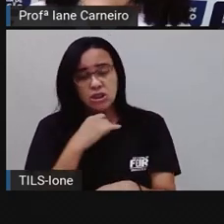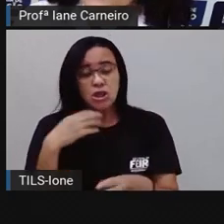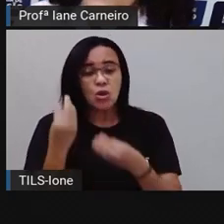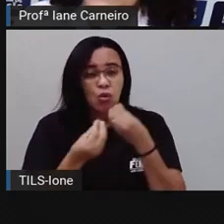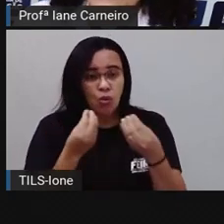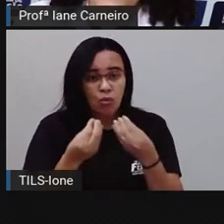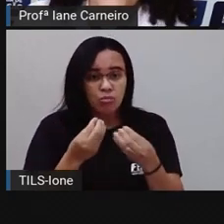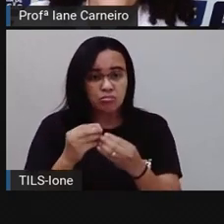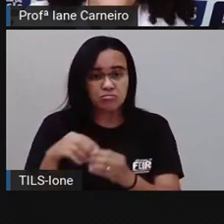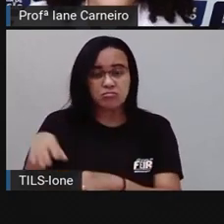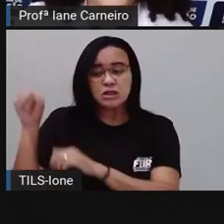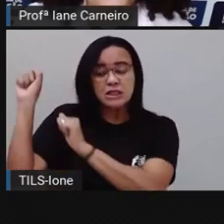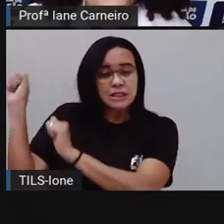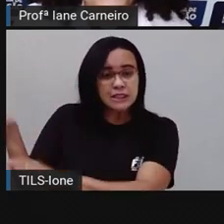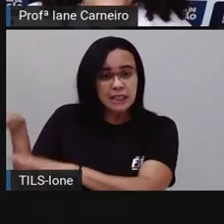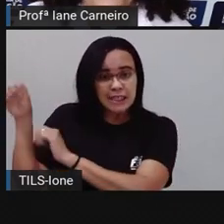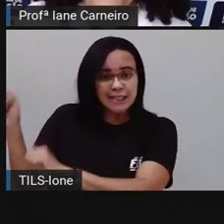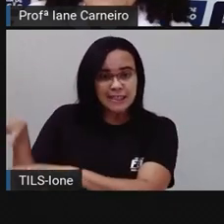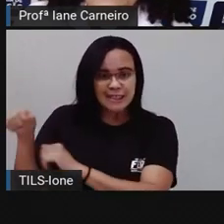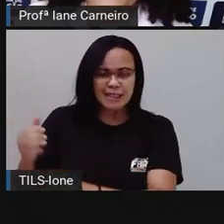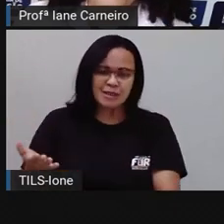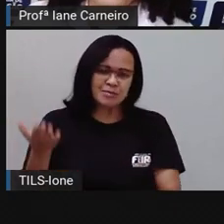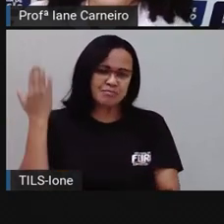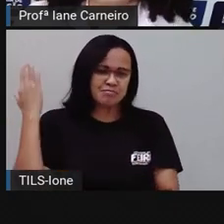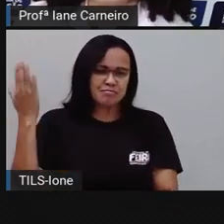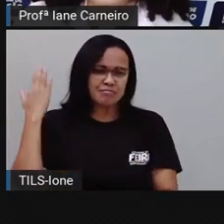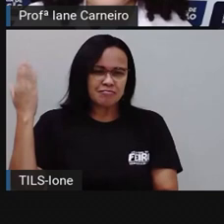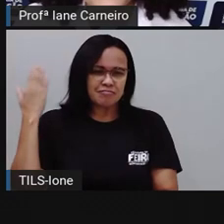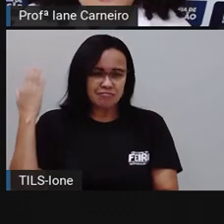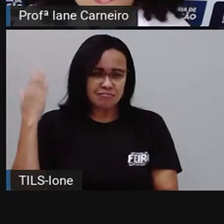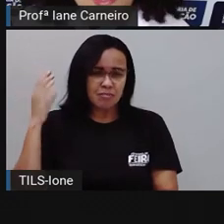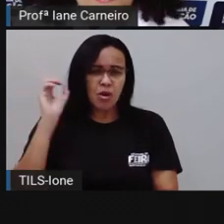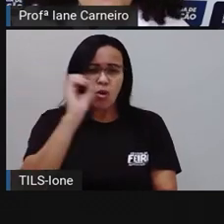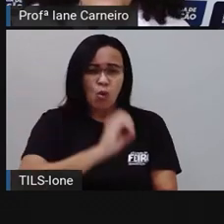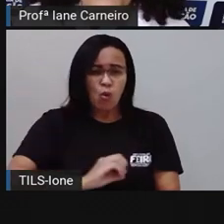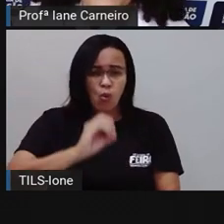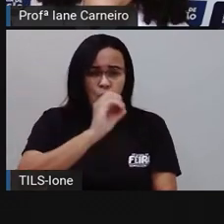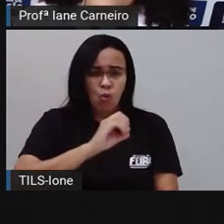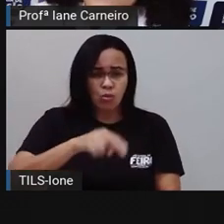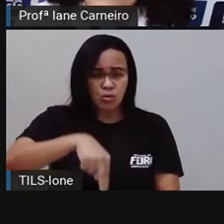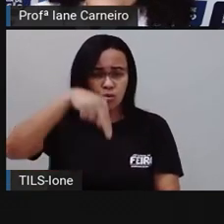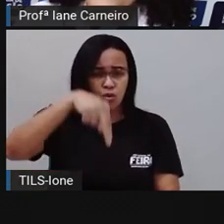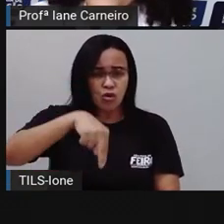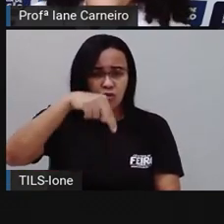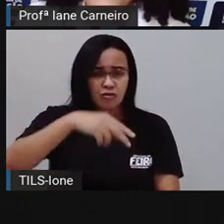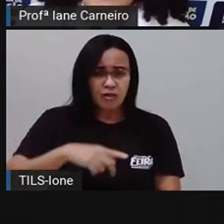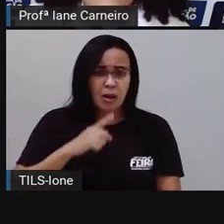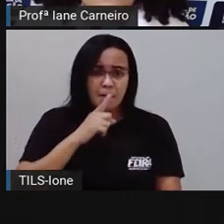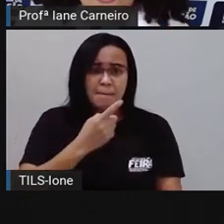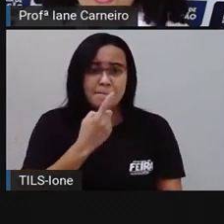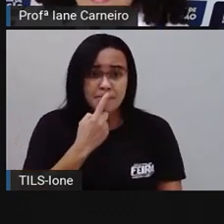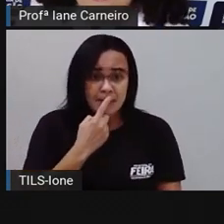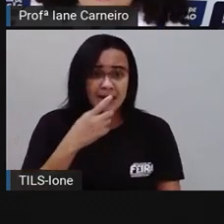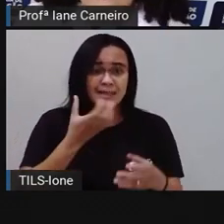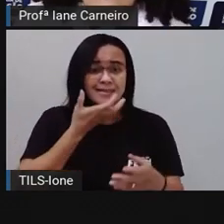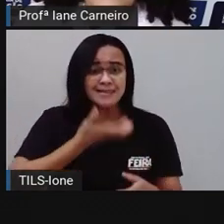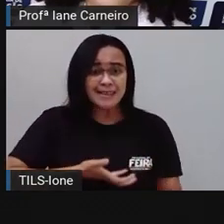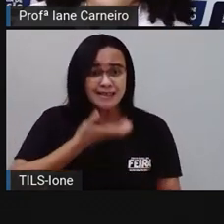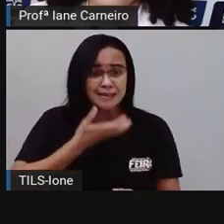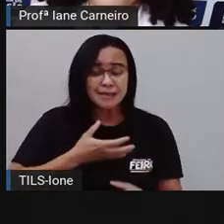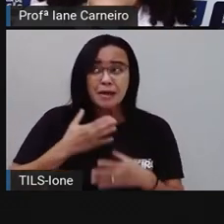passou. Com oitubro e novembro, já estamos em dezembro. Meu Deus, o que é de nós?